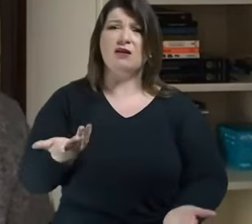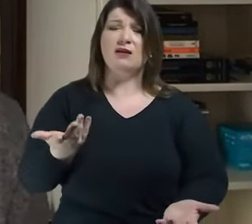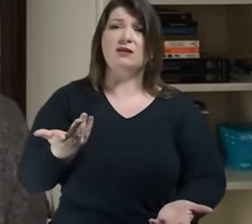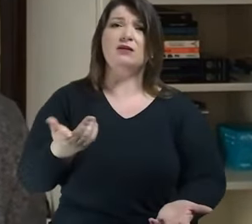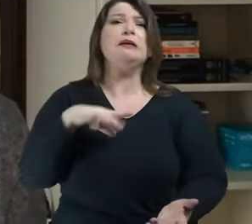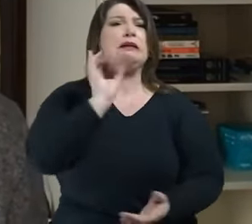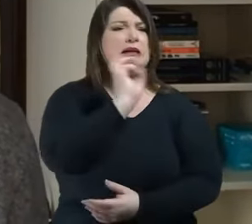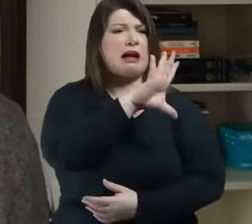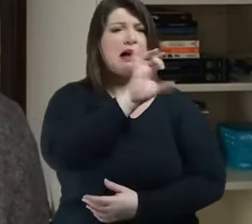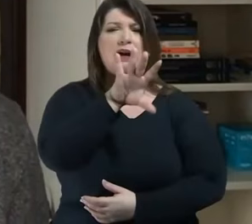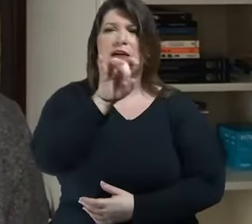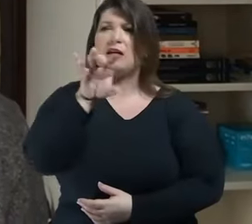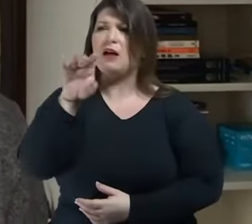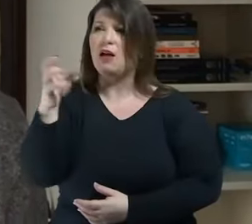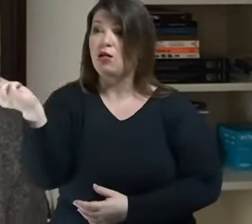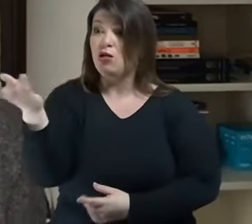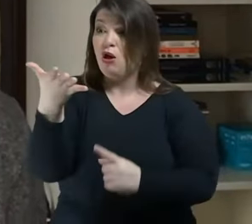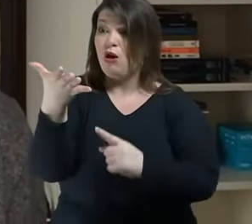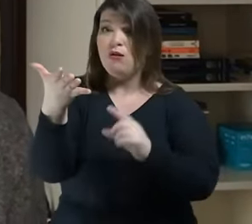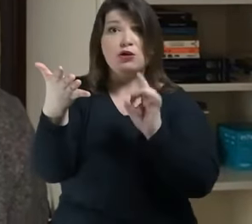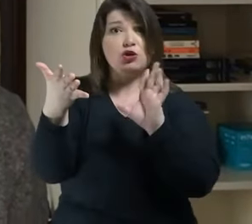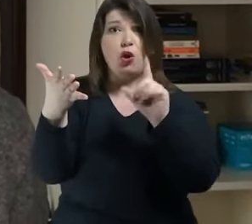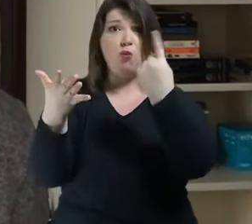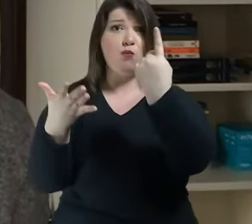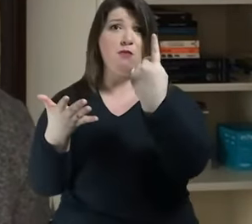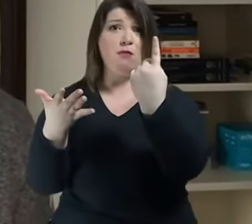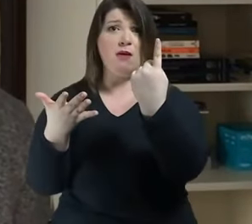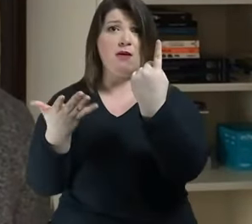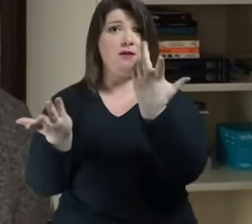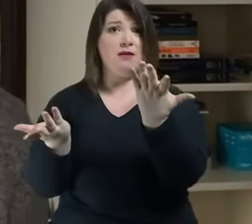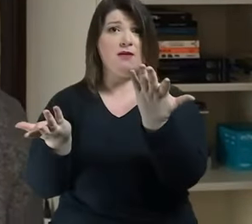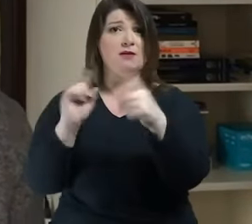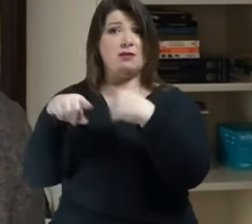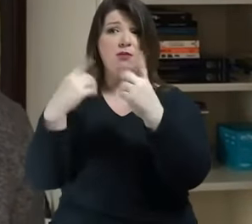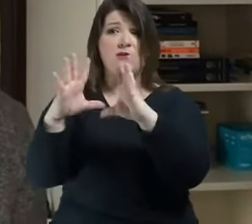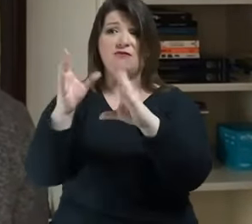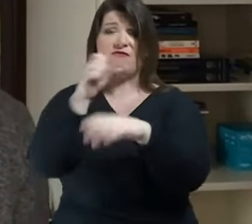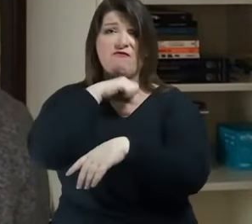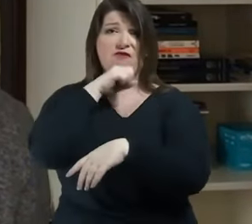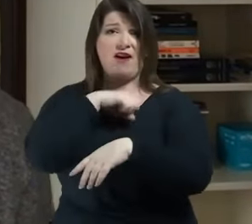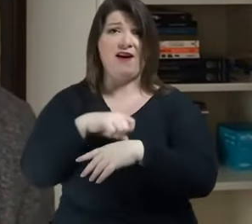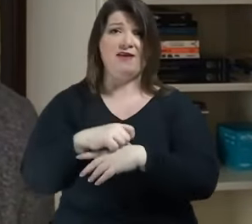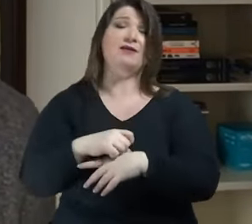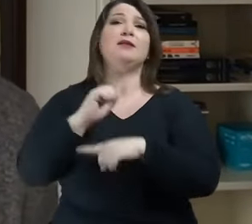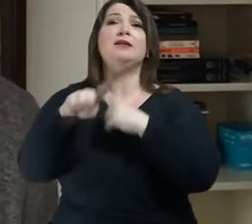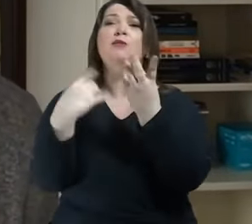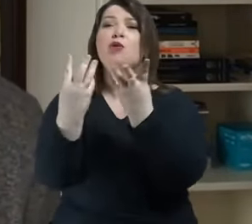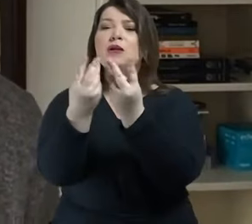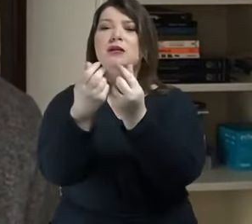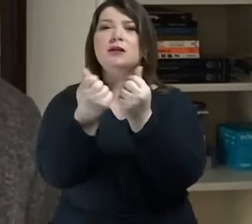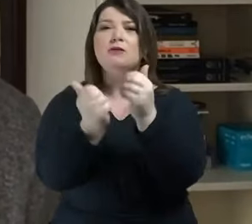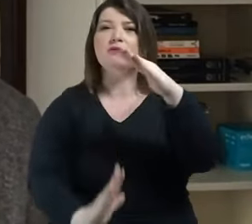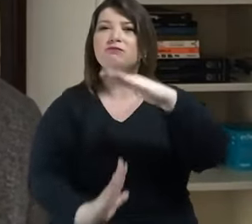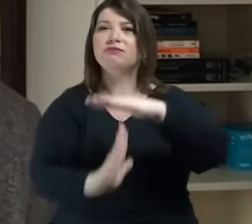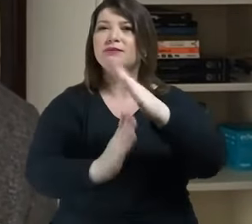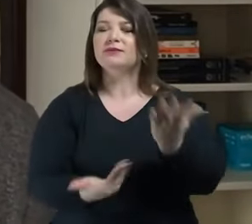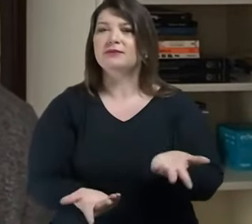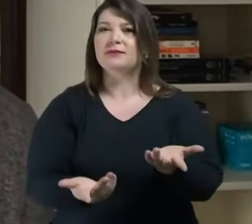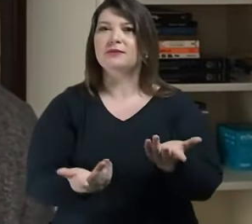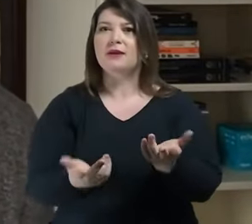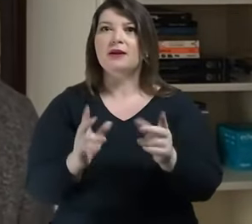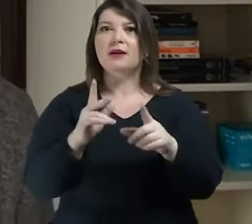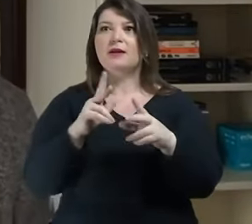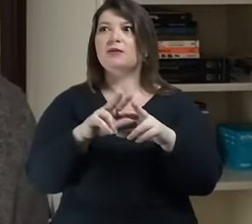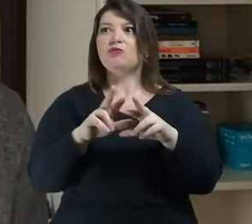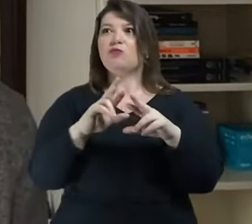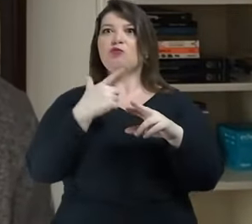só uma vez depois a sensibilidade é limitada e não vibra indefinidamente